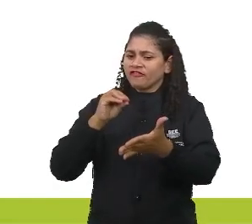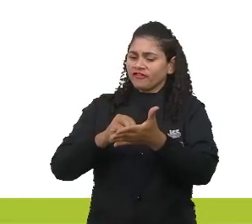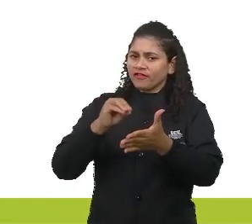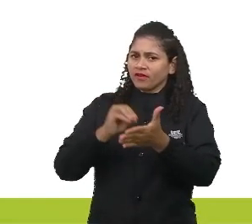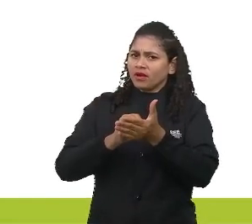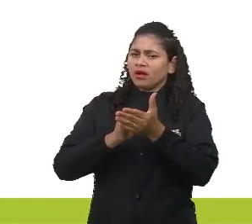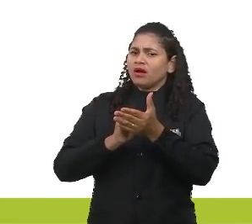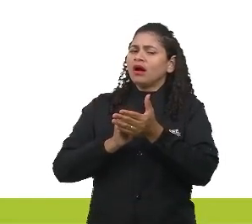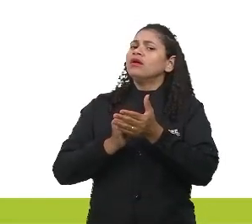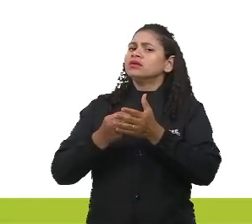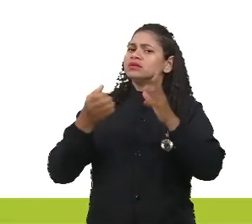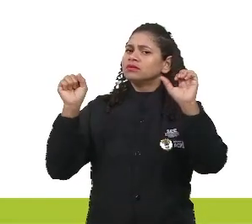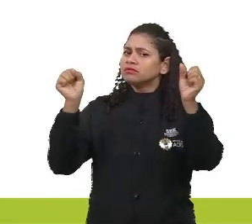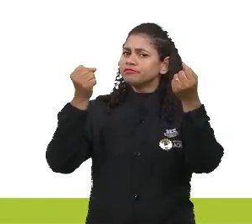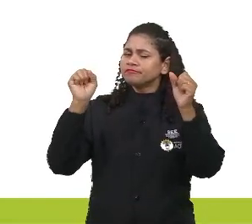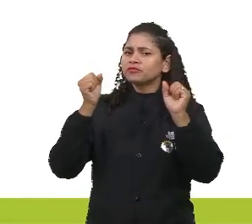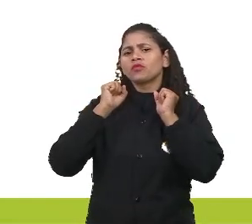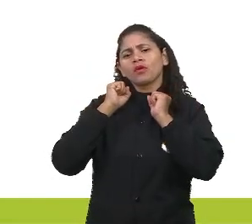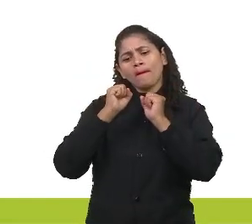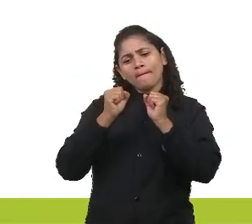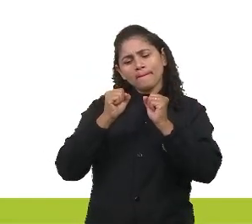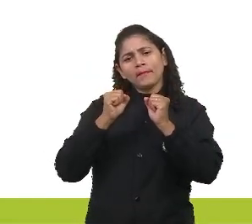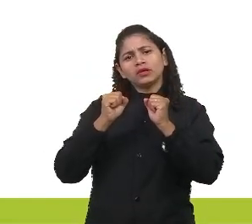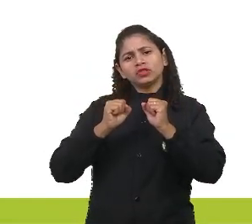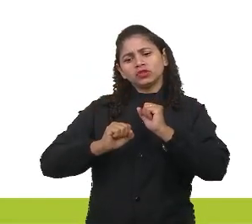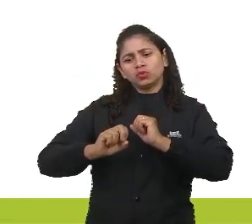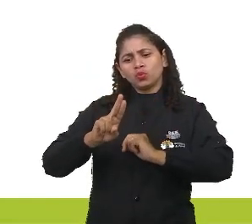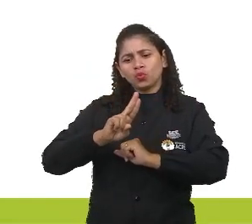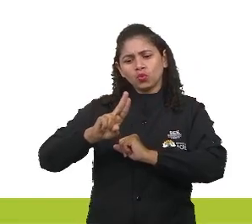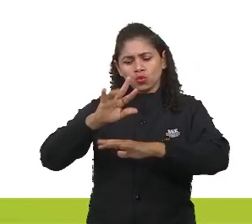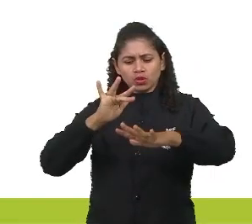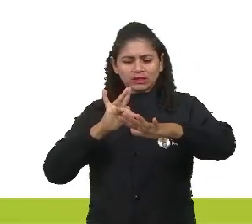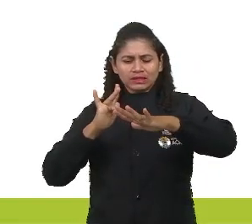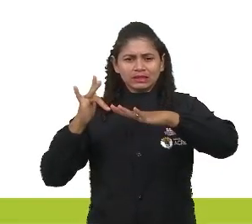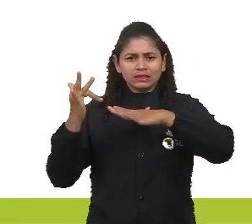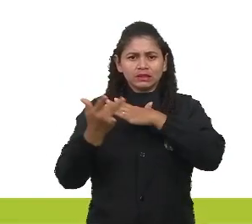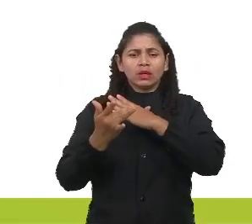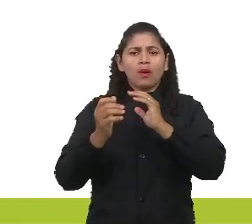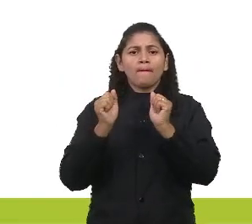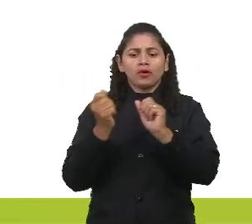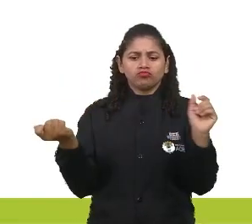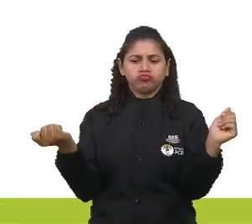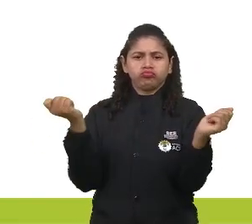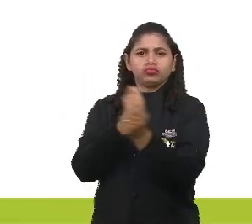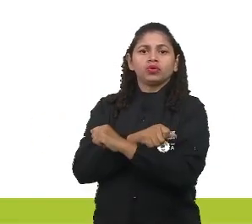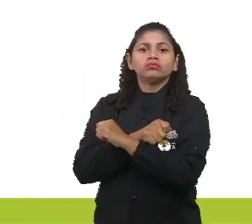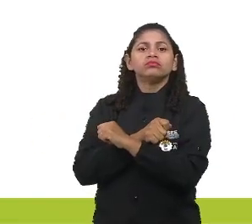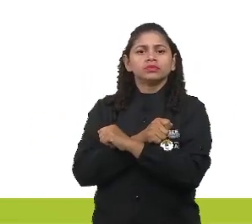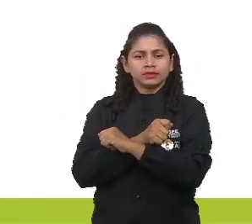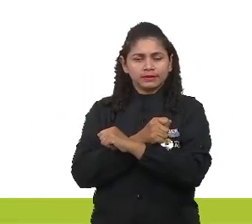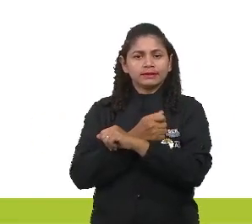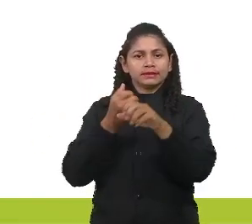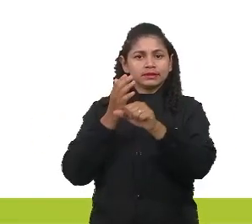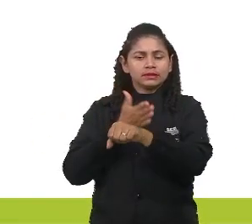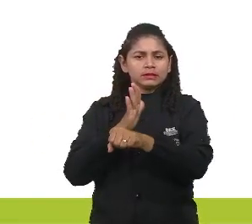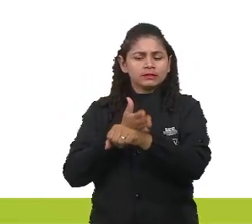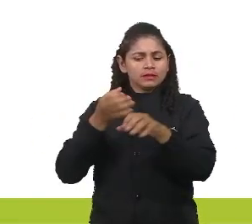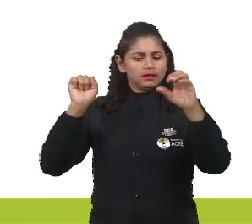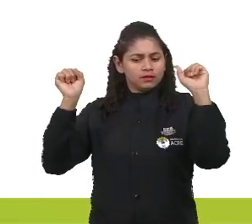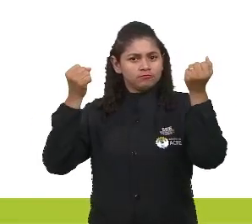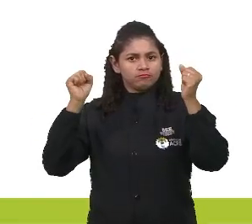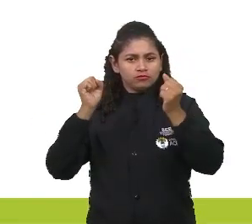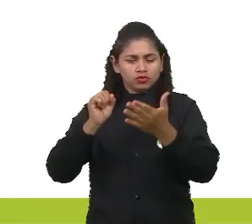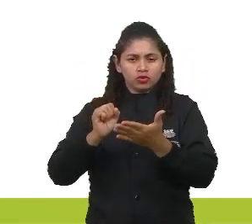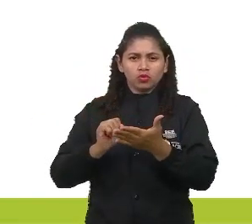excessivo de redes sociais pode contrariar os benefícios comprovados da atividade física para a saúde como um aumento de